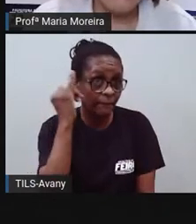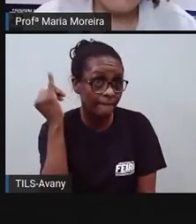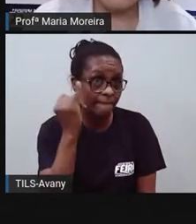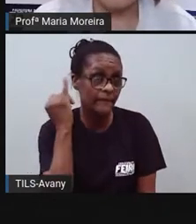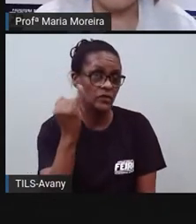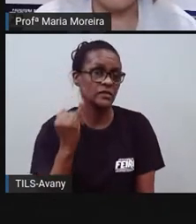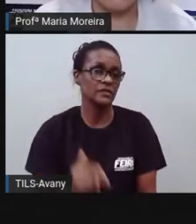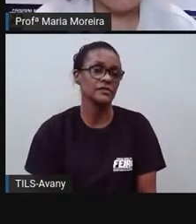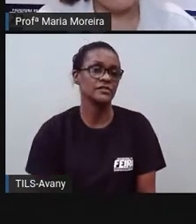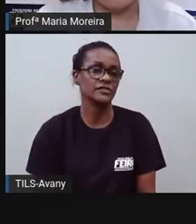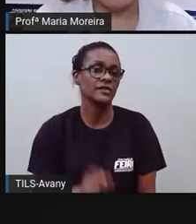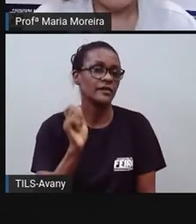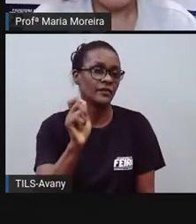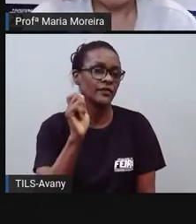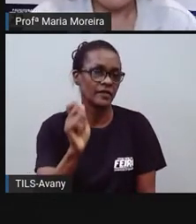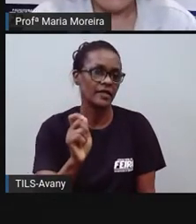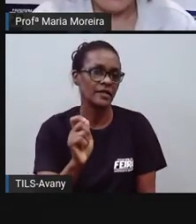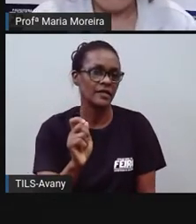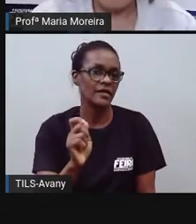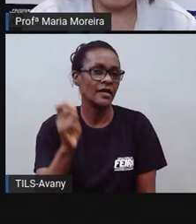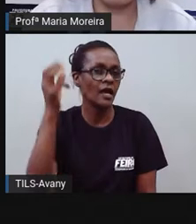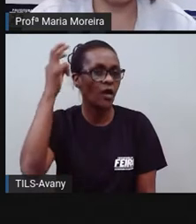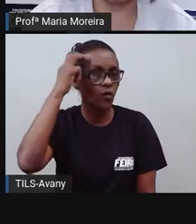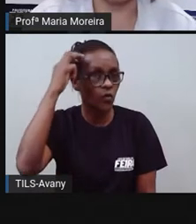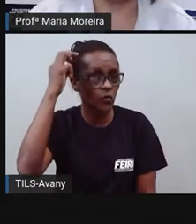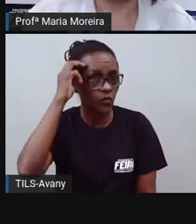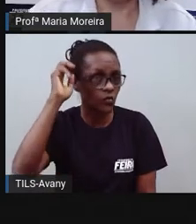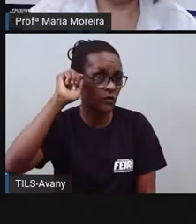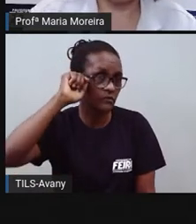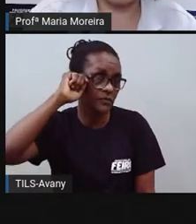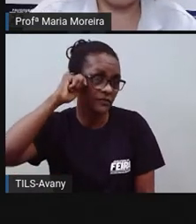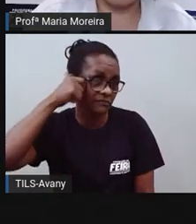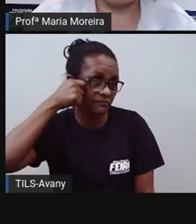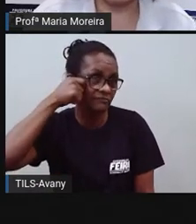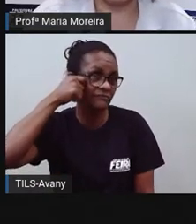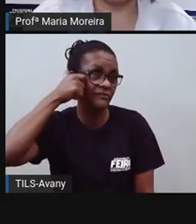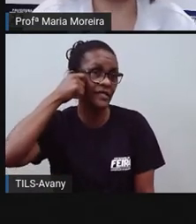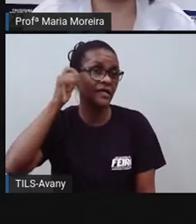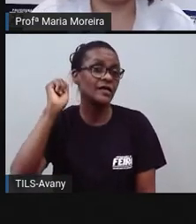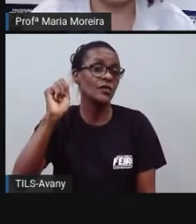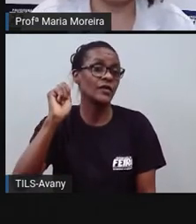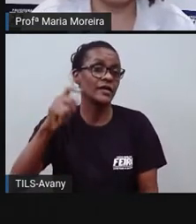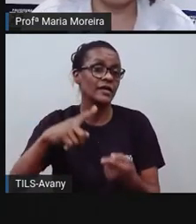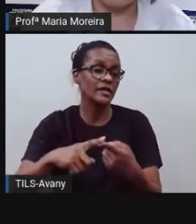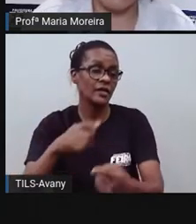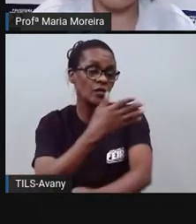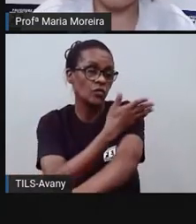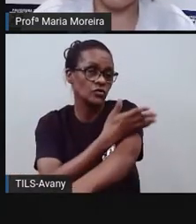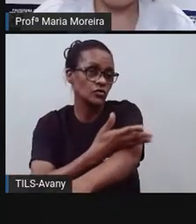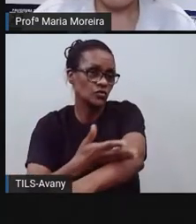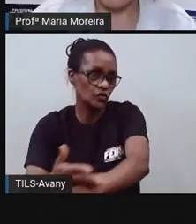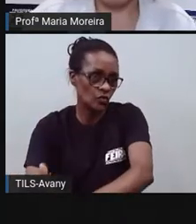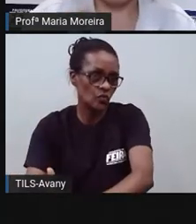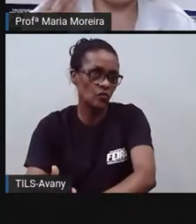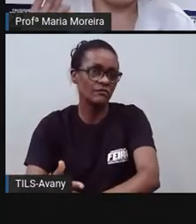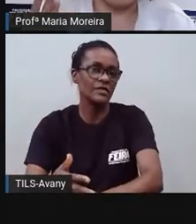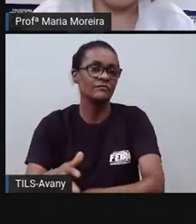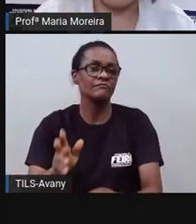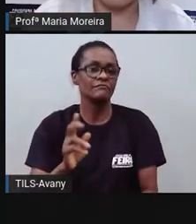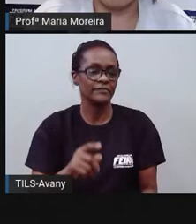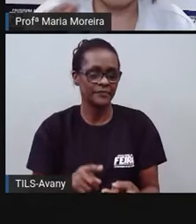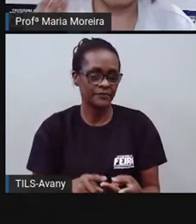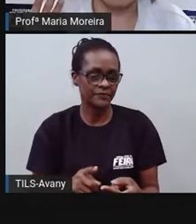Muito, muito importante mesmo. E ela compõe o quê? Os costumes e as tradições, né? A